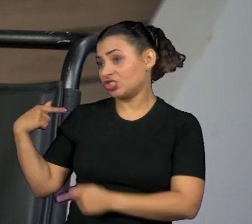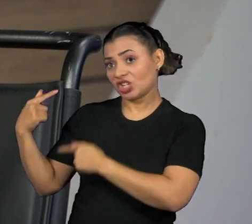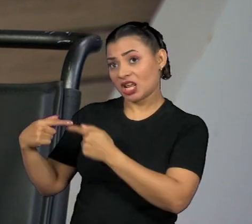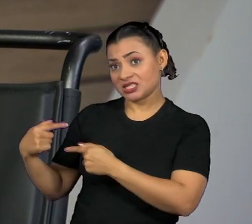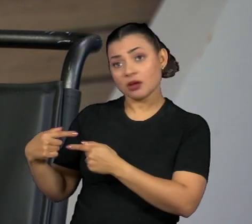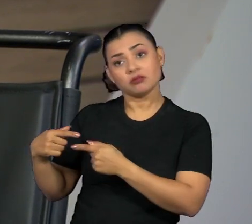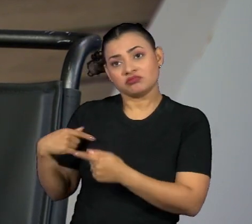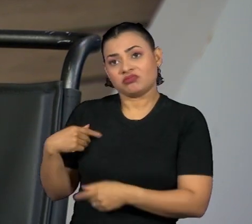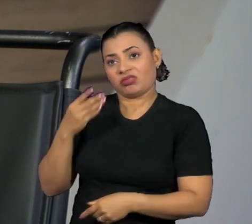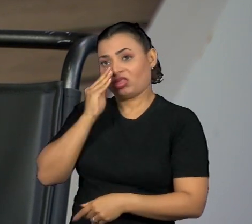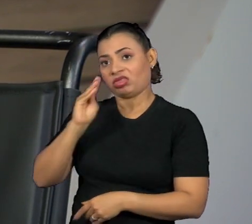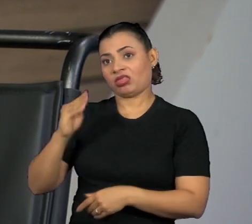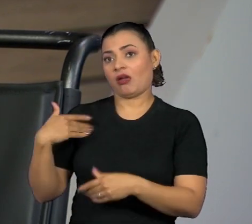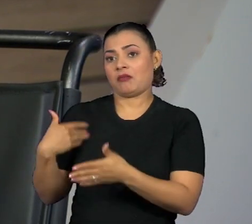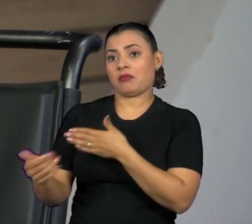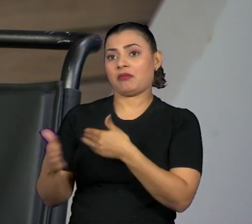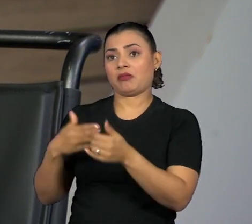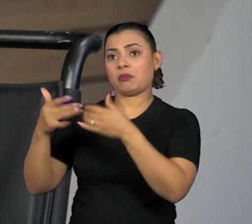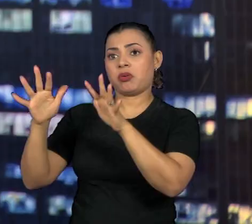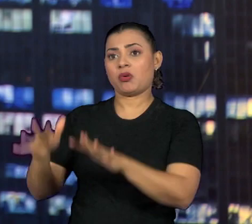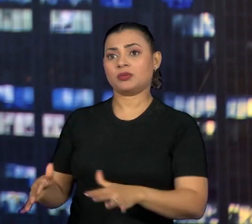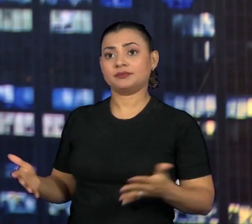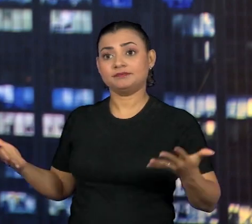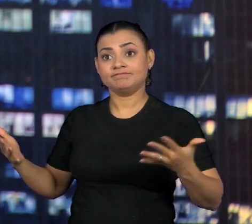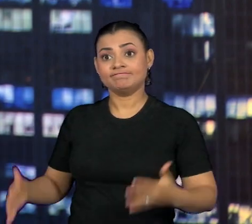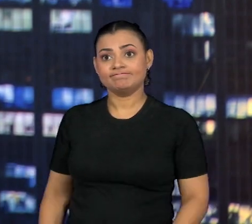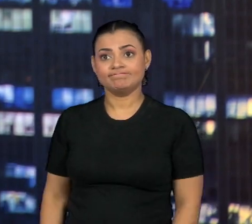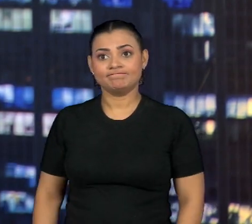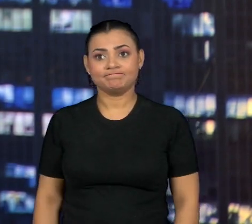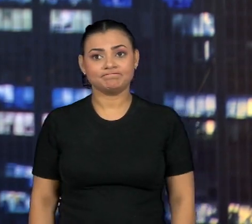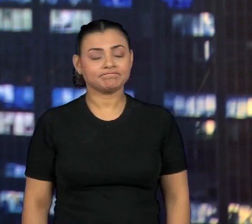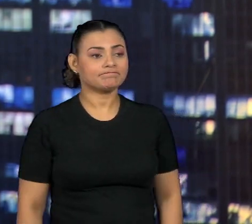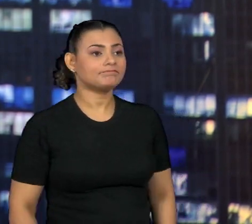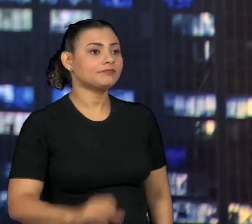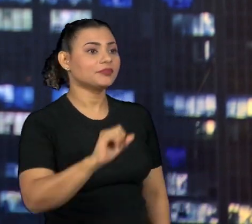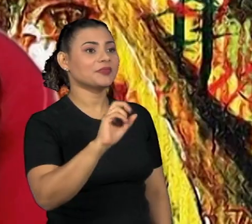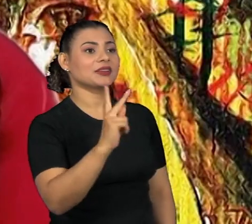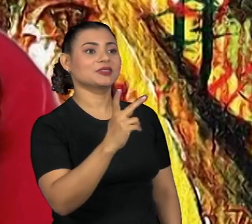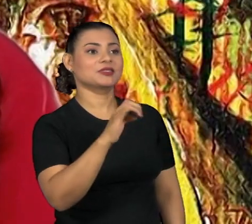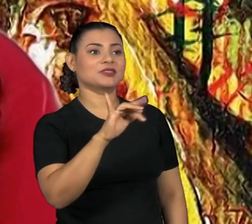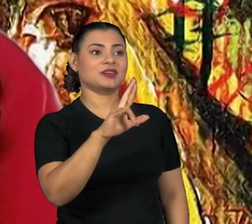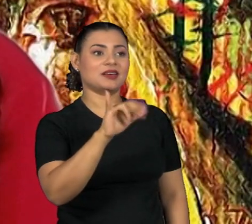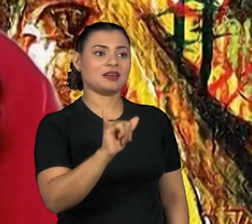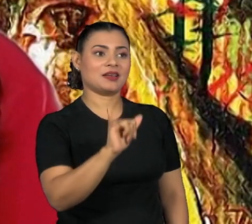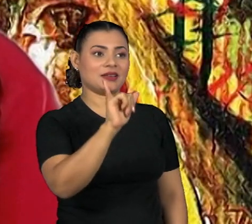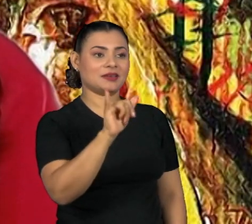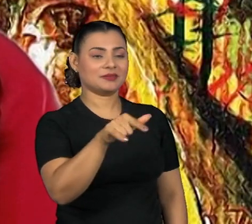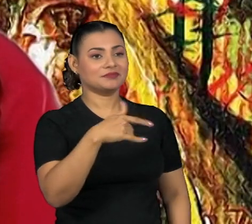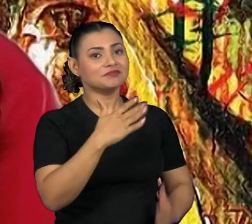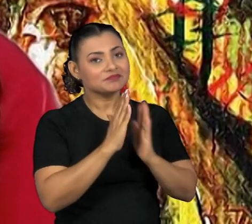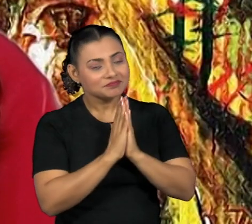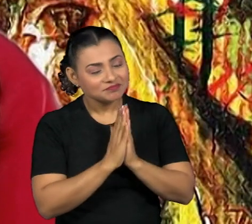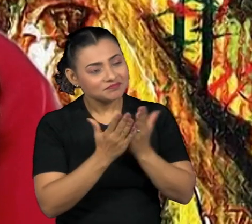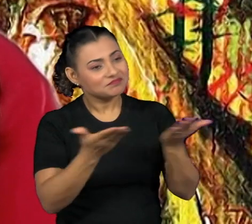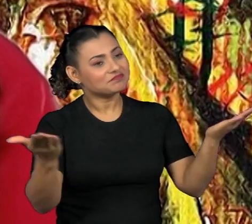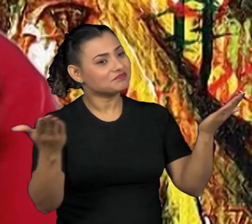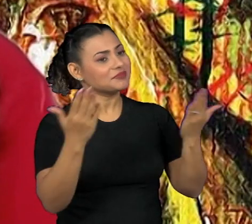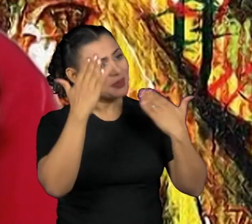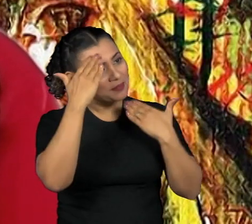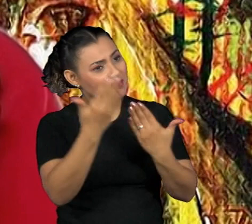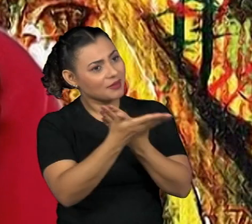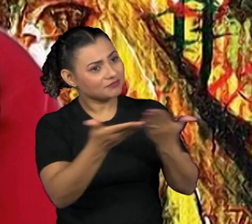como a geração que deixou tudo ir por água abaixo? Shirley. Olá, Erehen, Aui, uma saudação na língua do meu povo.